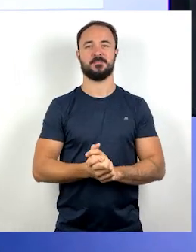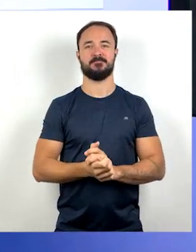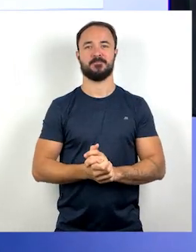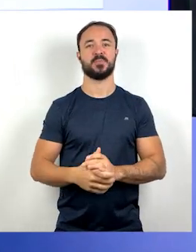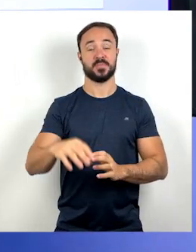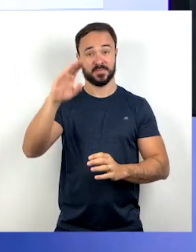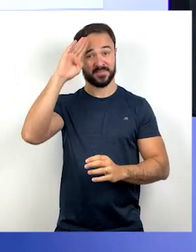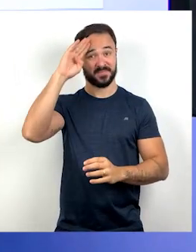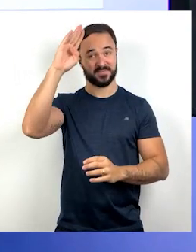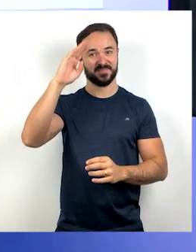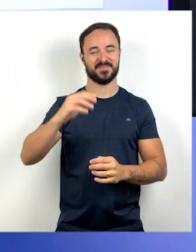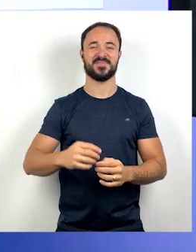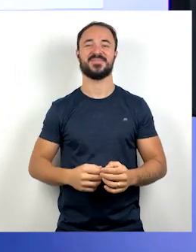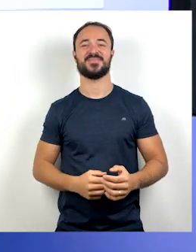aula. Tchau!